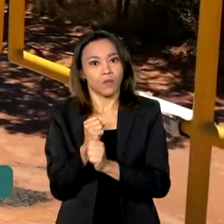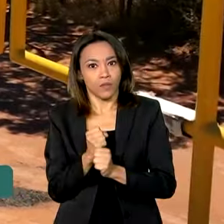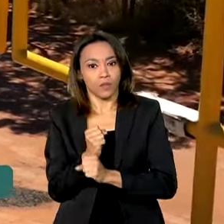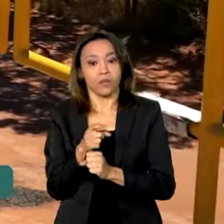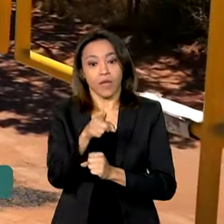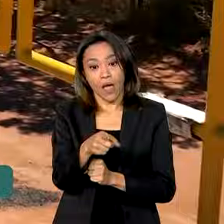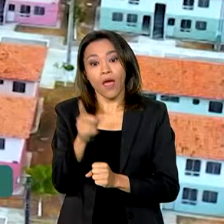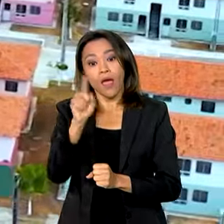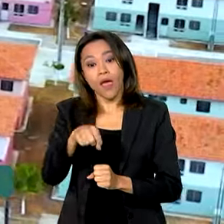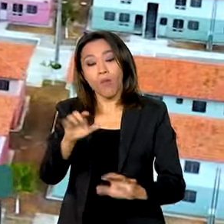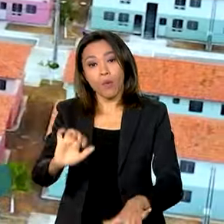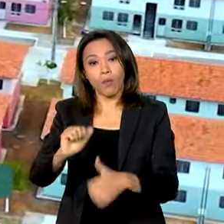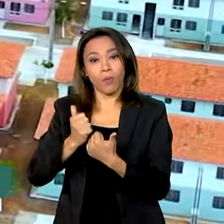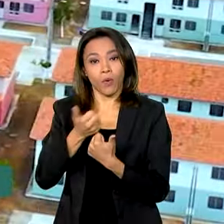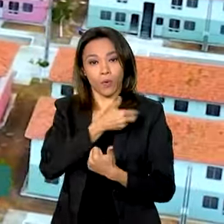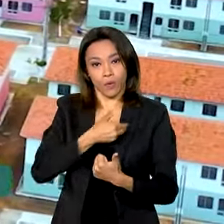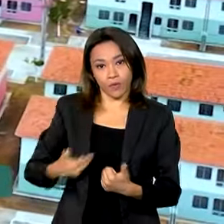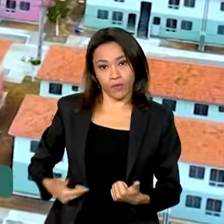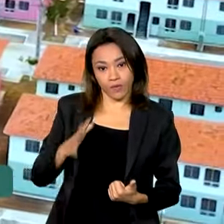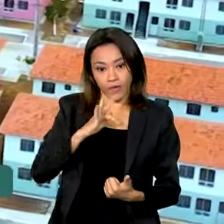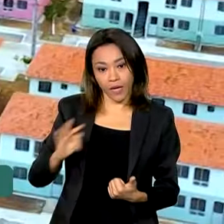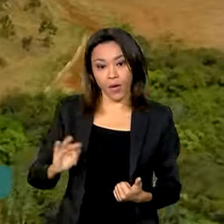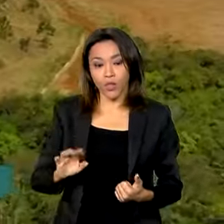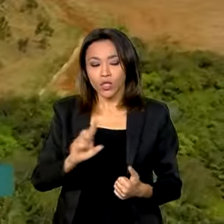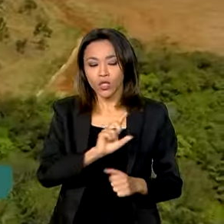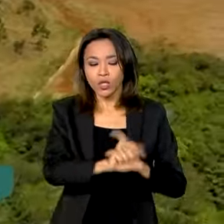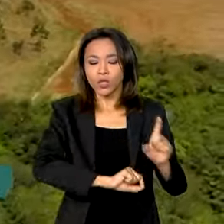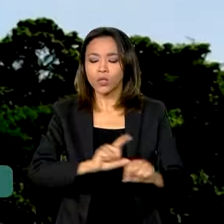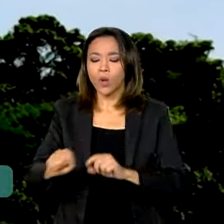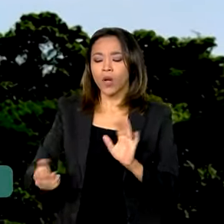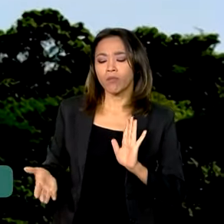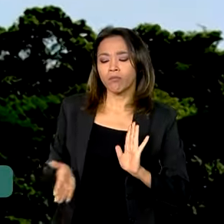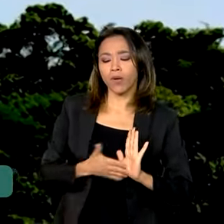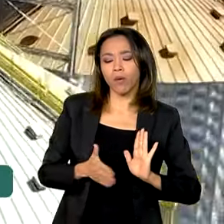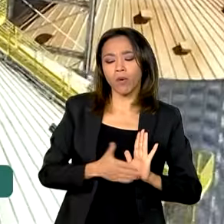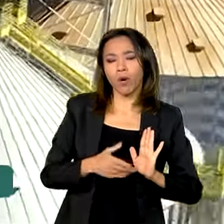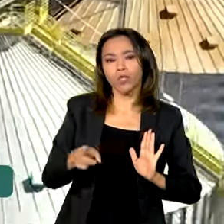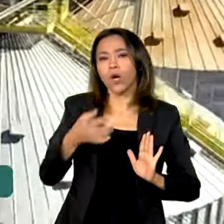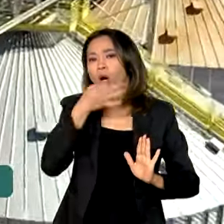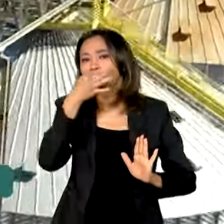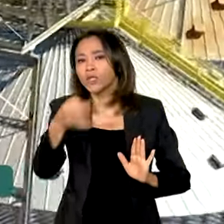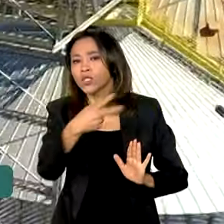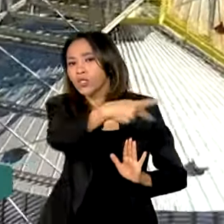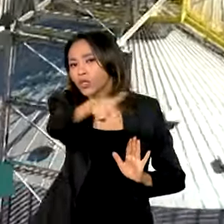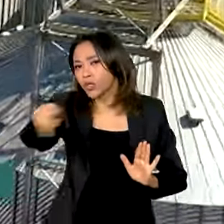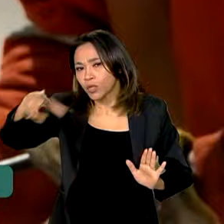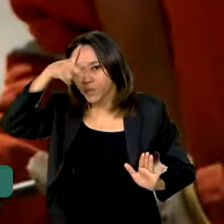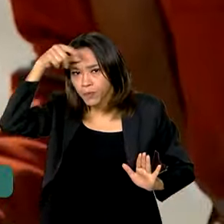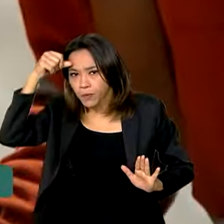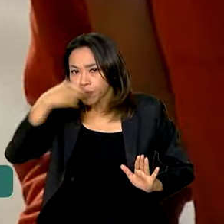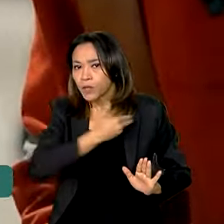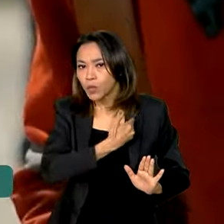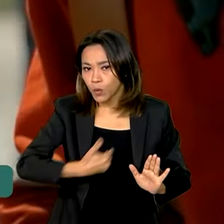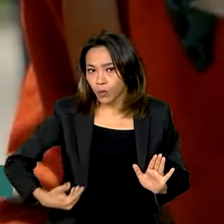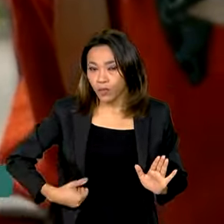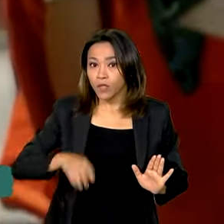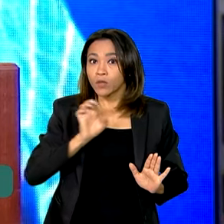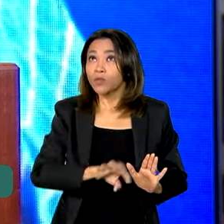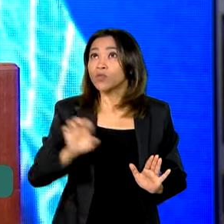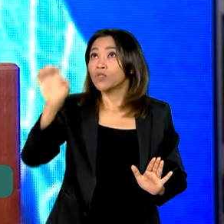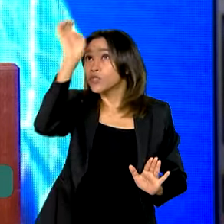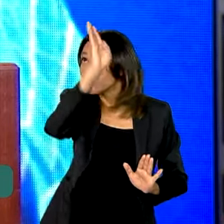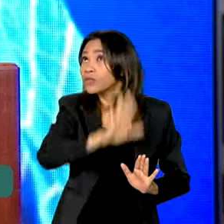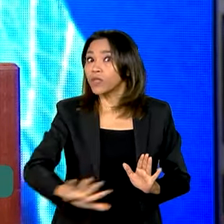programa federal, em que são escolhidas propostas sugeridas por prefeitos e governadores de todo o país.